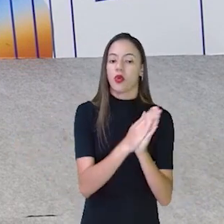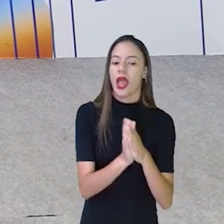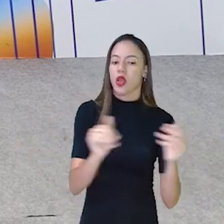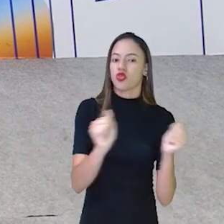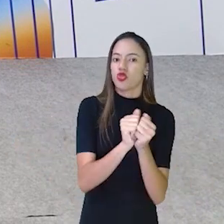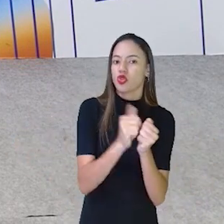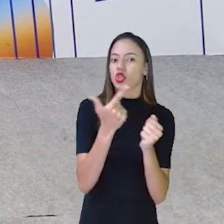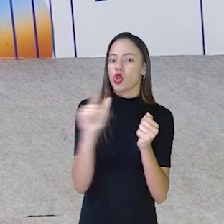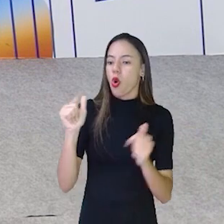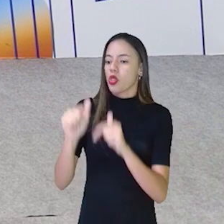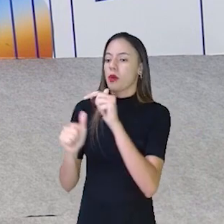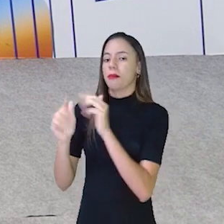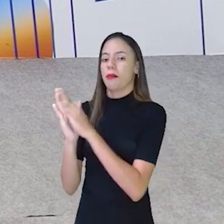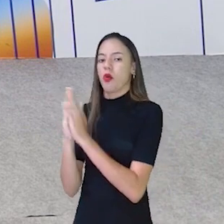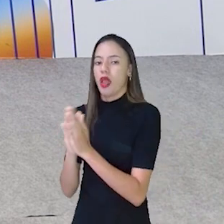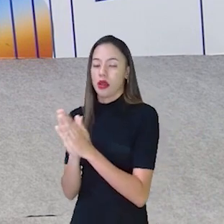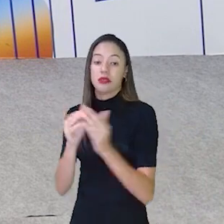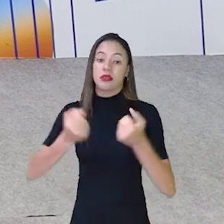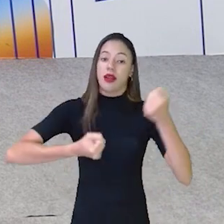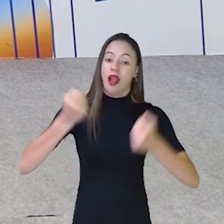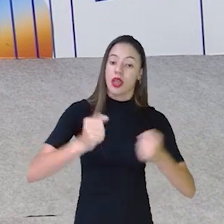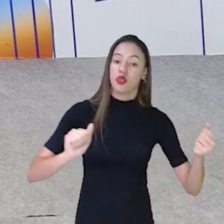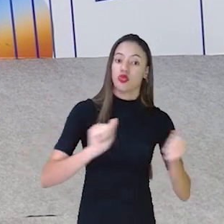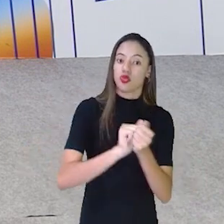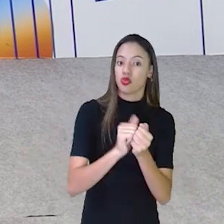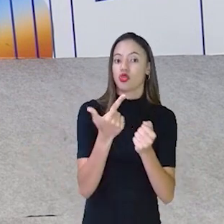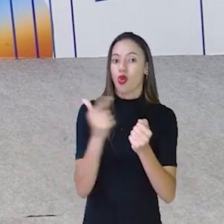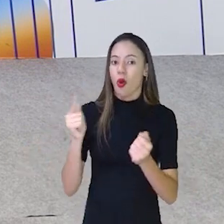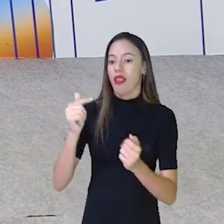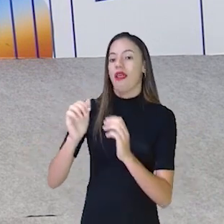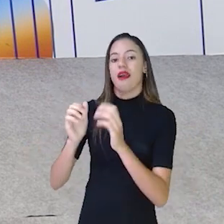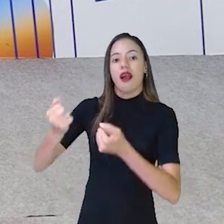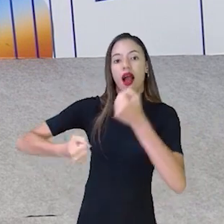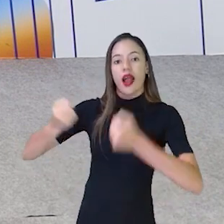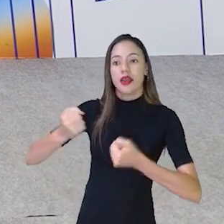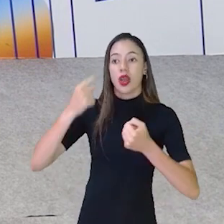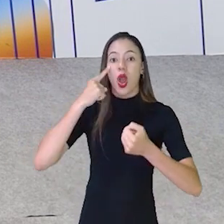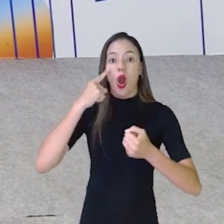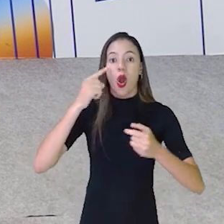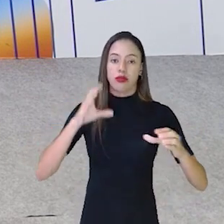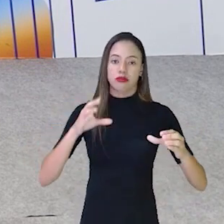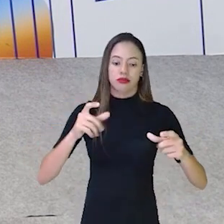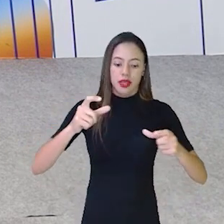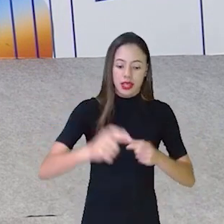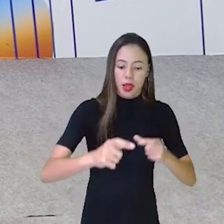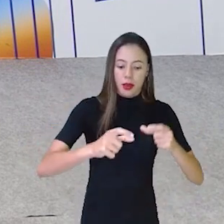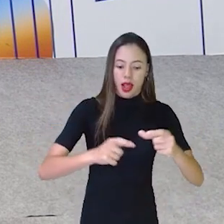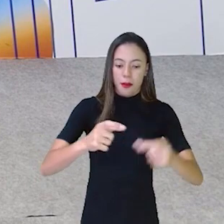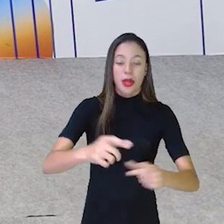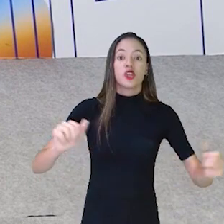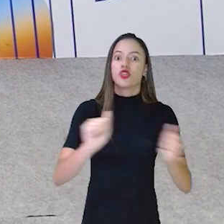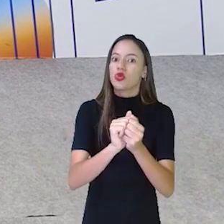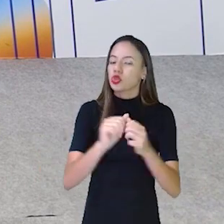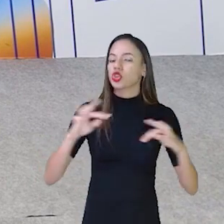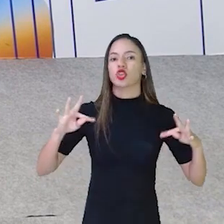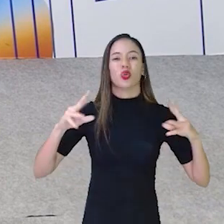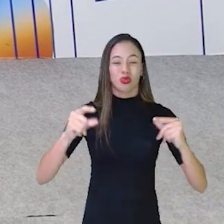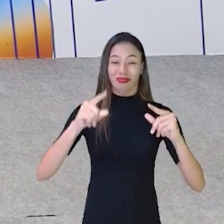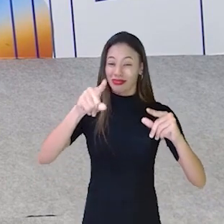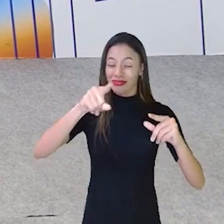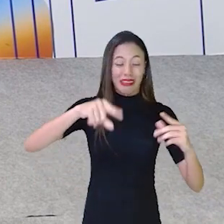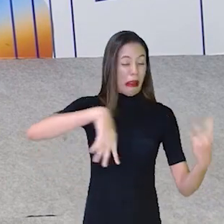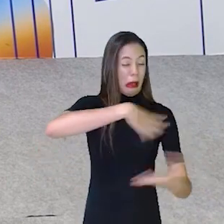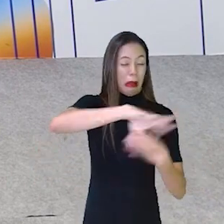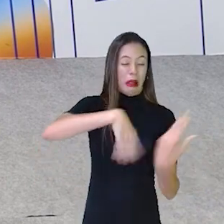boneco, carrinho junto de carrinho, boneca junto de boneca. Quebra-cabeça, juntinho do quebra-cabeça. Não deixa tudo